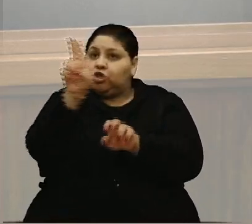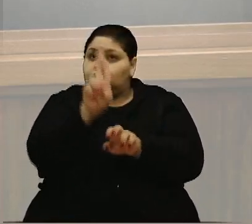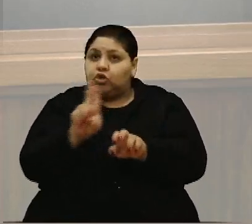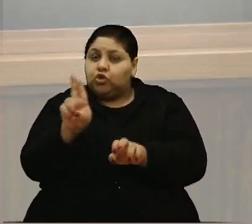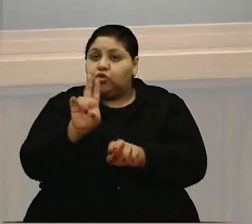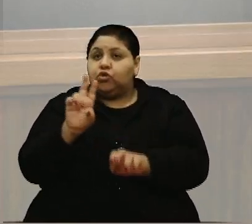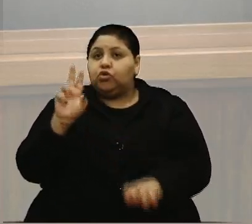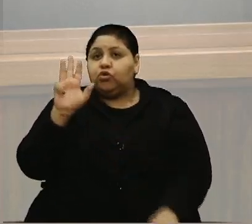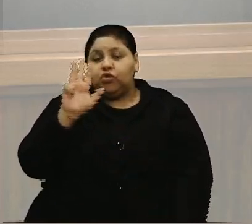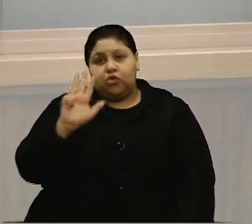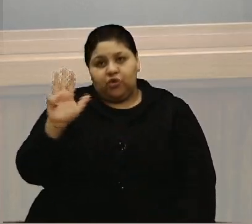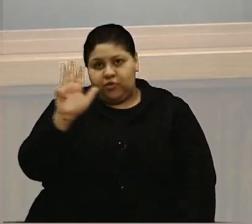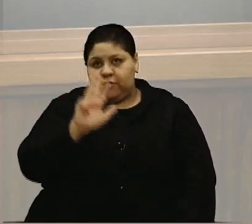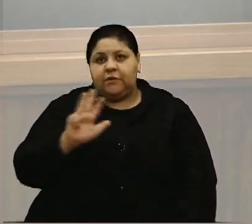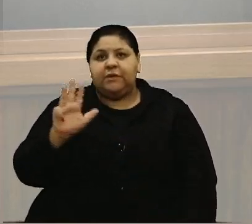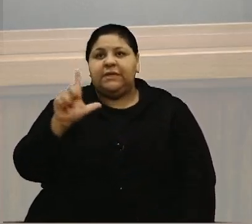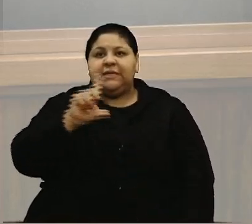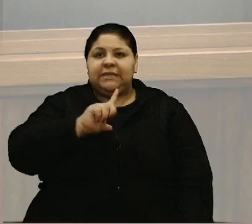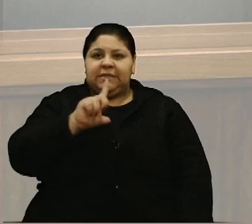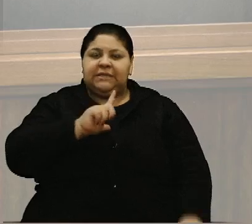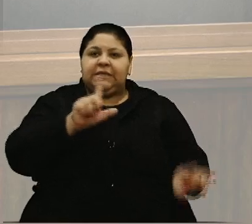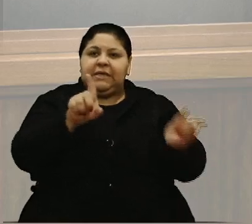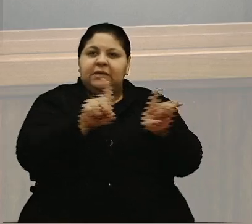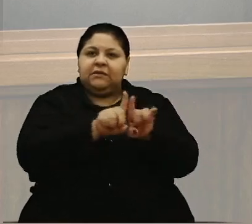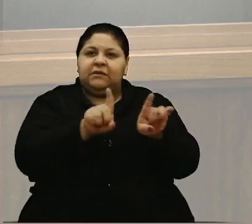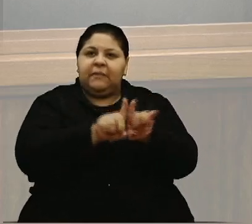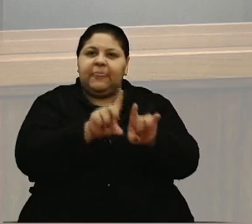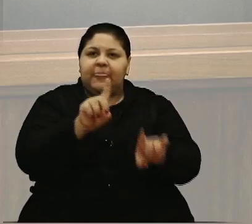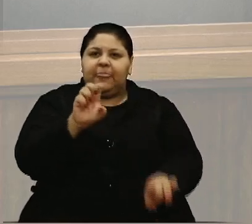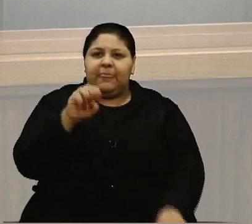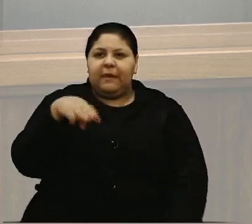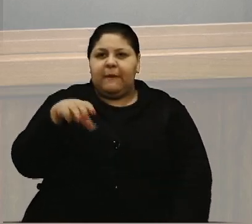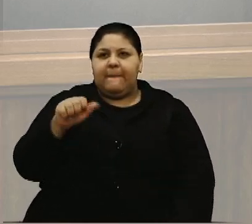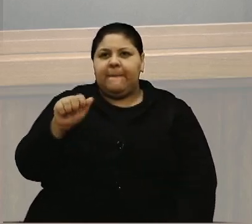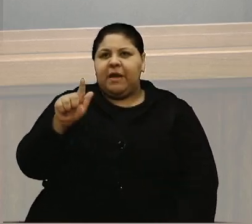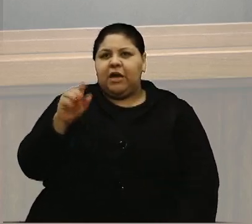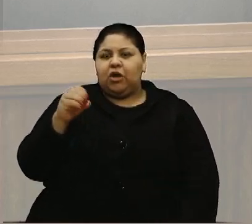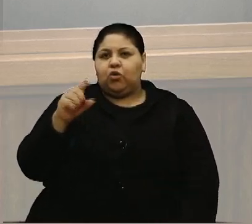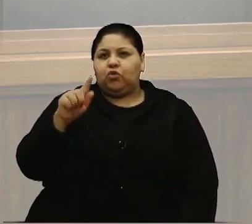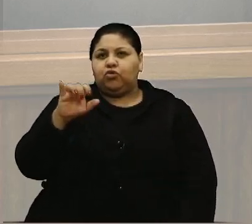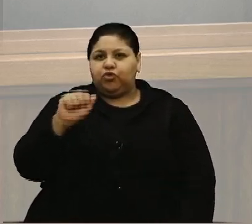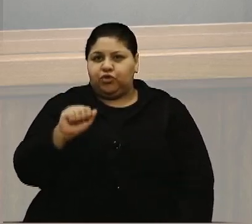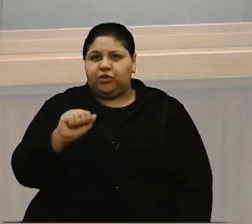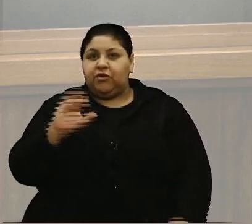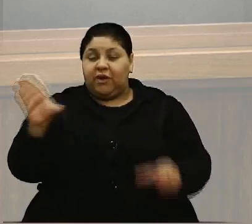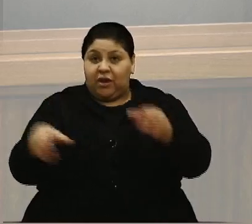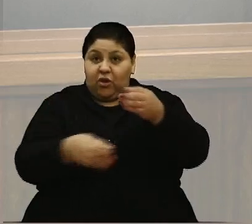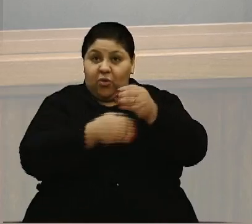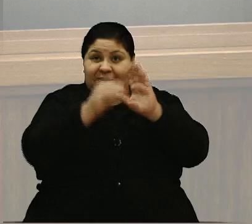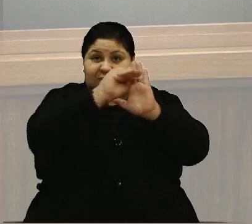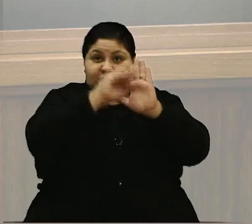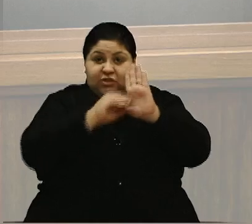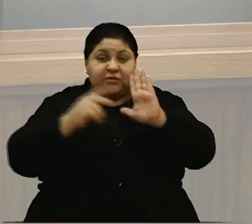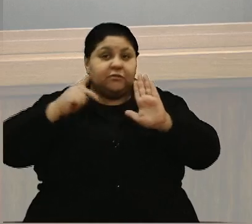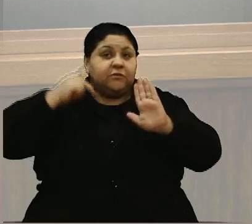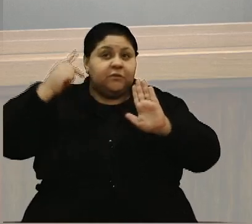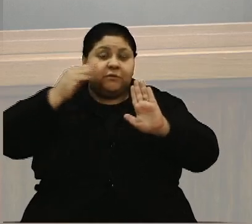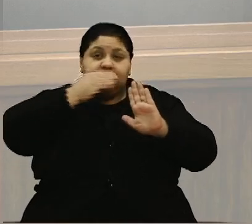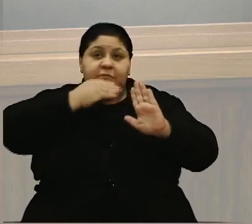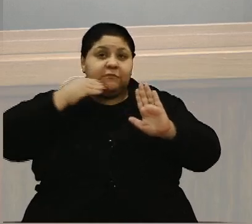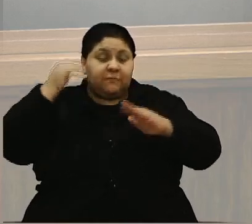tratado com muito demagogia. Eu quero incluir na sua lista, vereador Bortola, mais uma